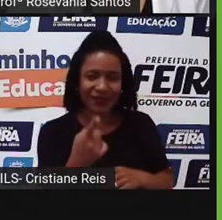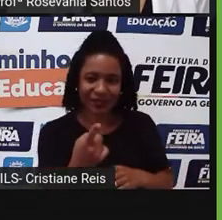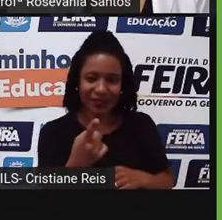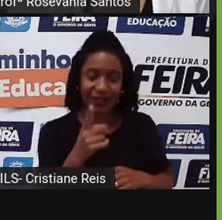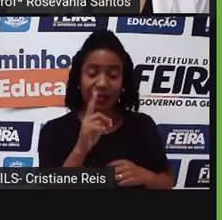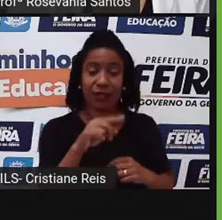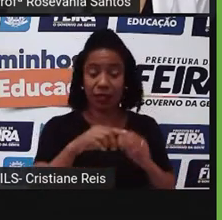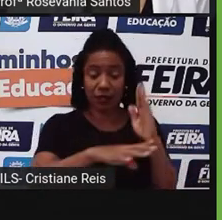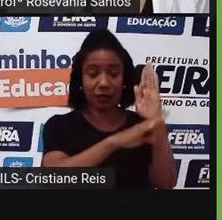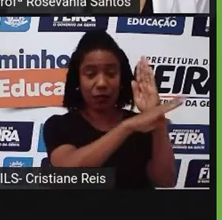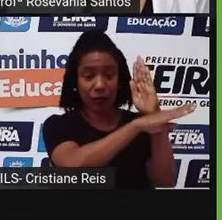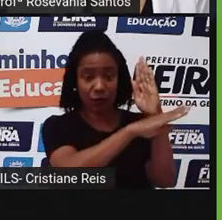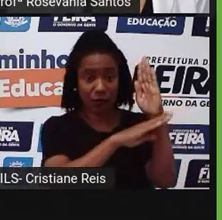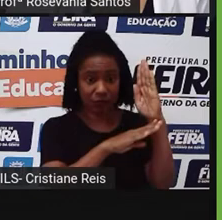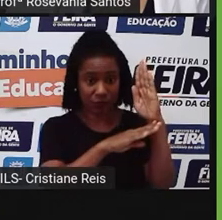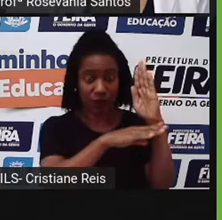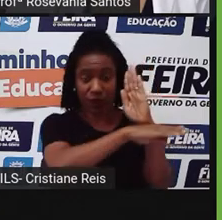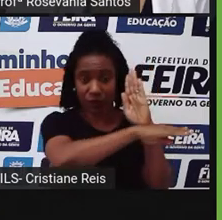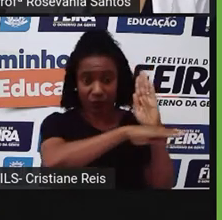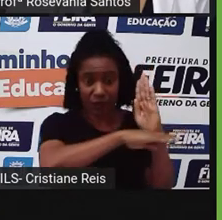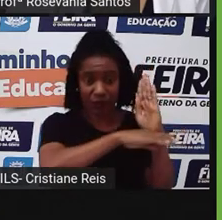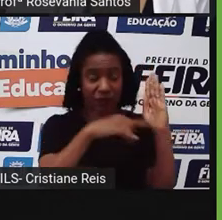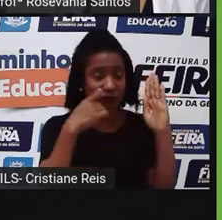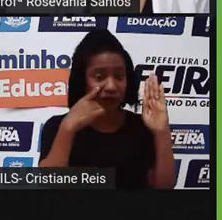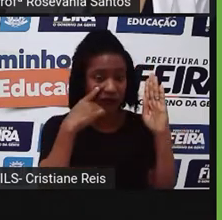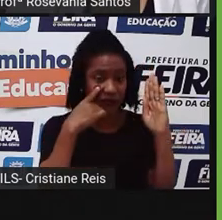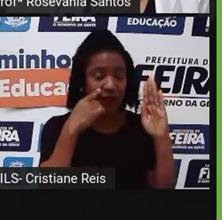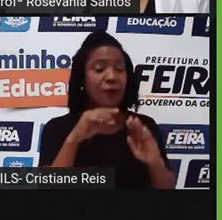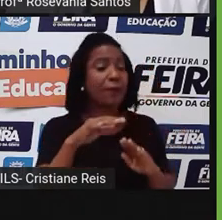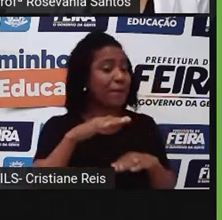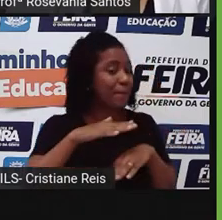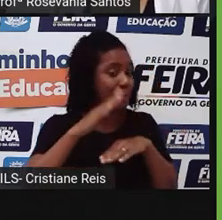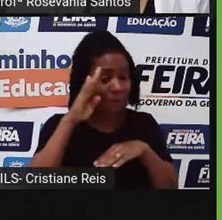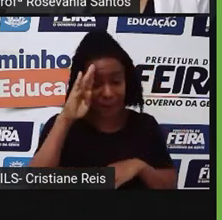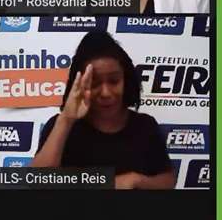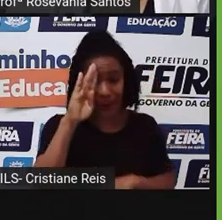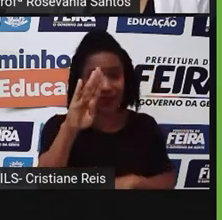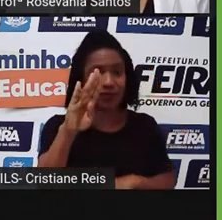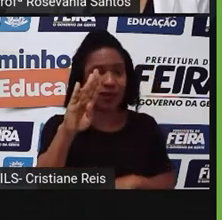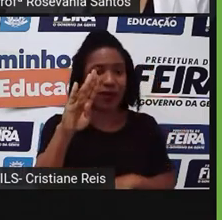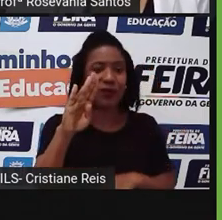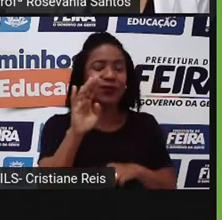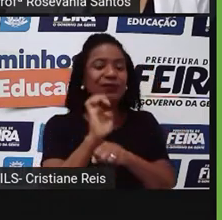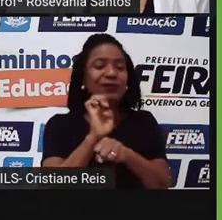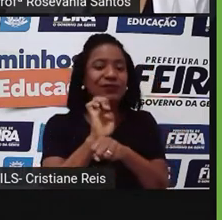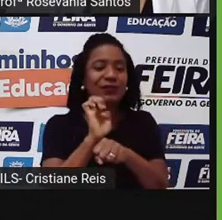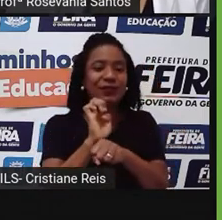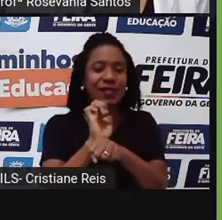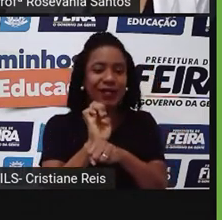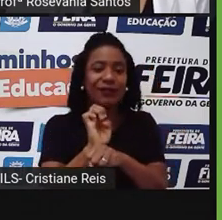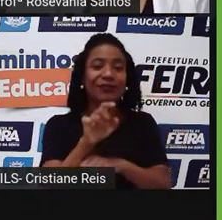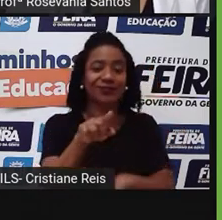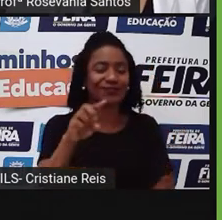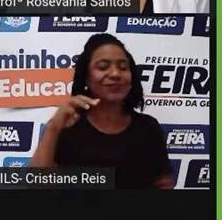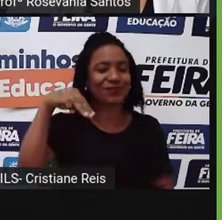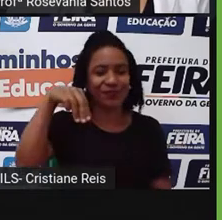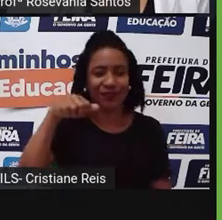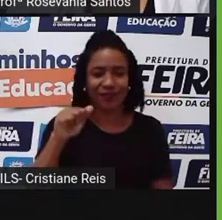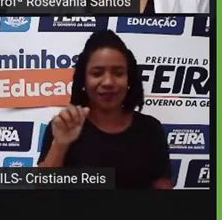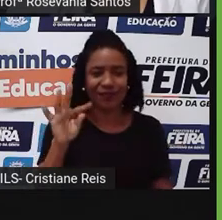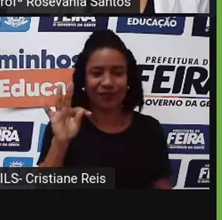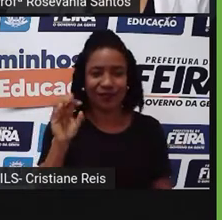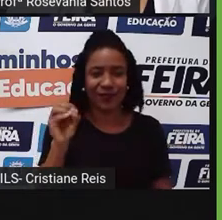Aí a gente vê aqui o estado de Mato Grosso liderando, né? Ele tem 26,3, né?